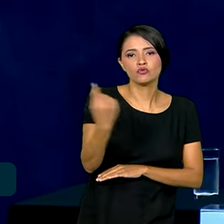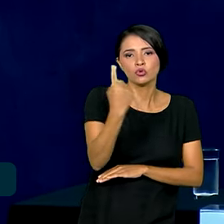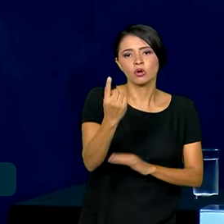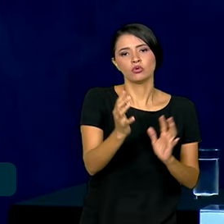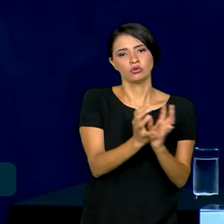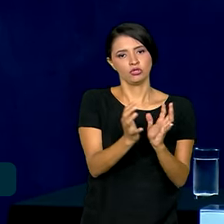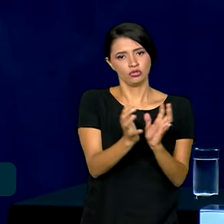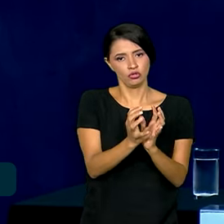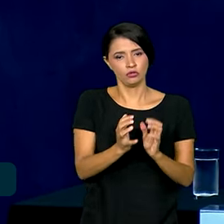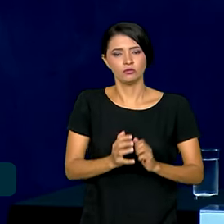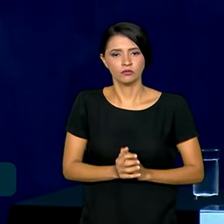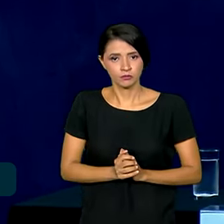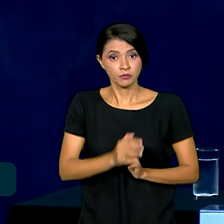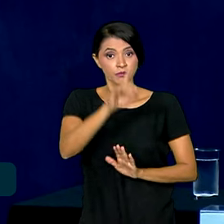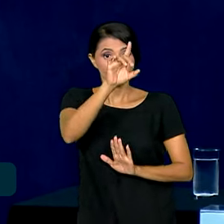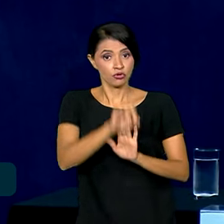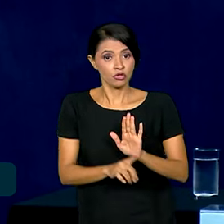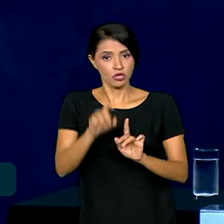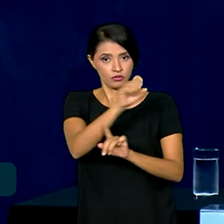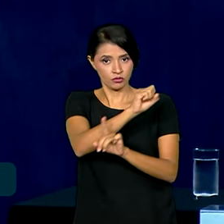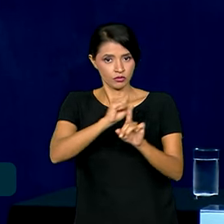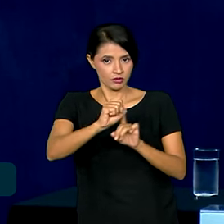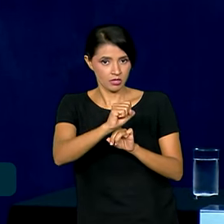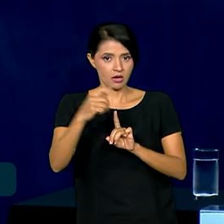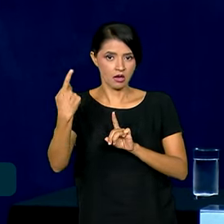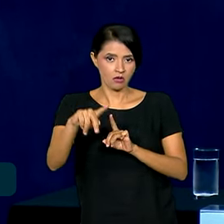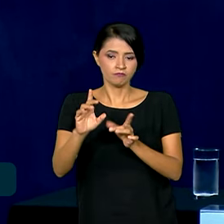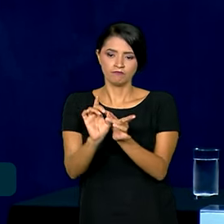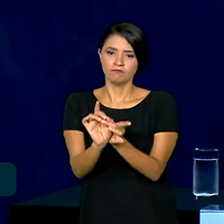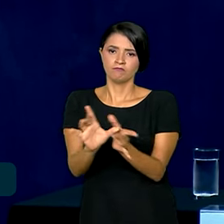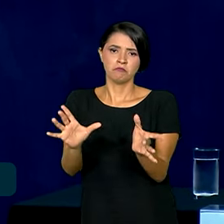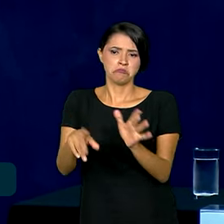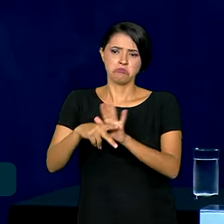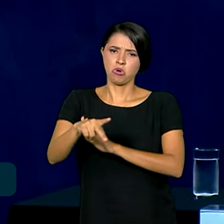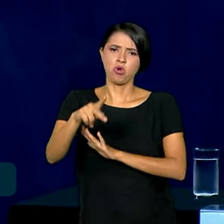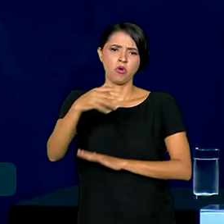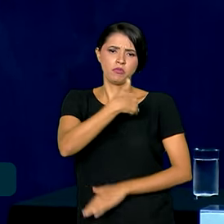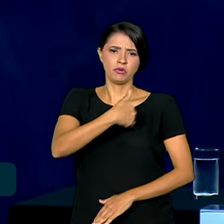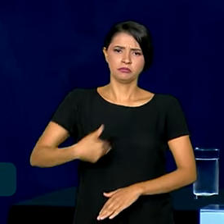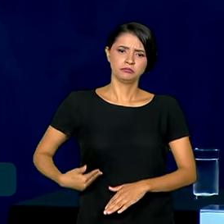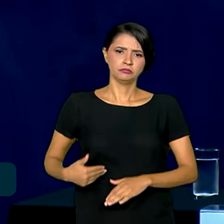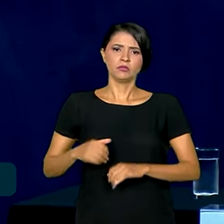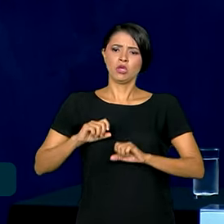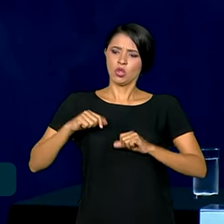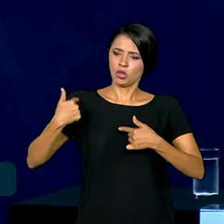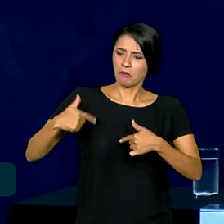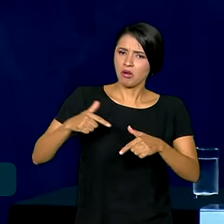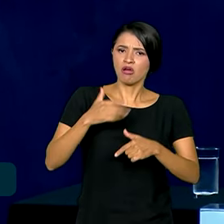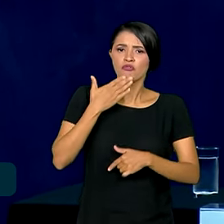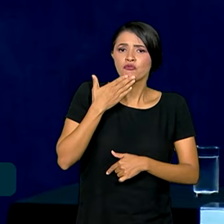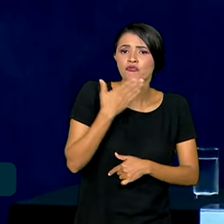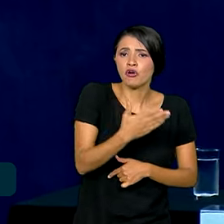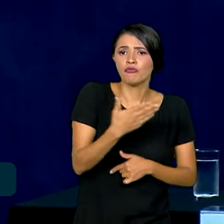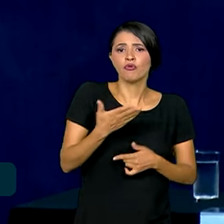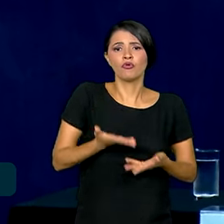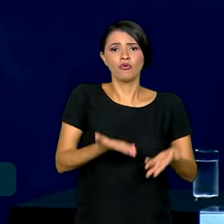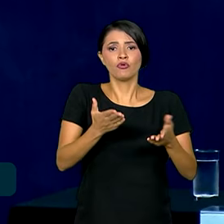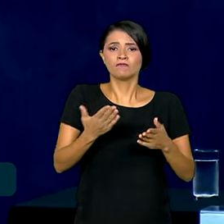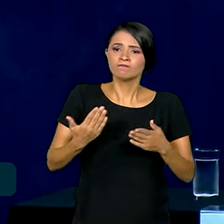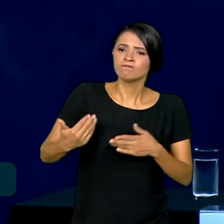coletivos, dos direitos sociais, das liberdades públicas, da peleja em prol da